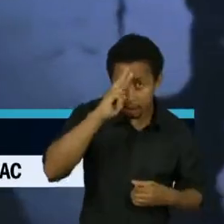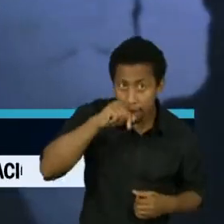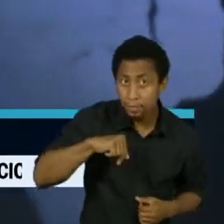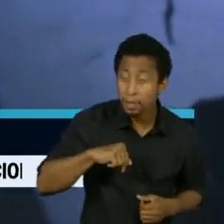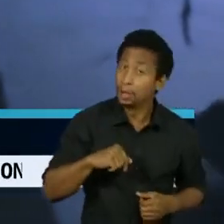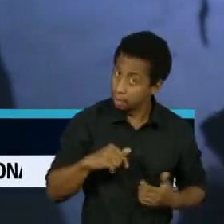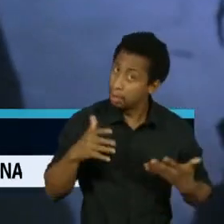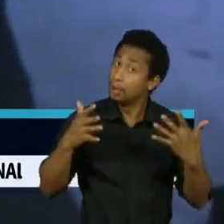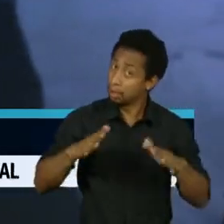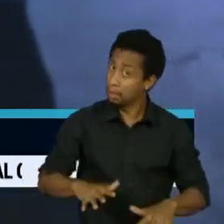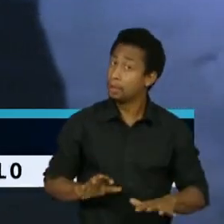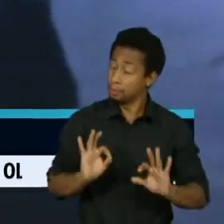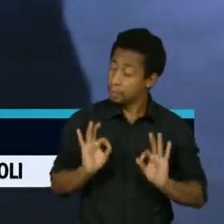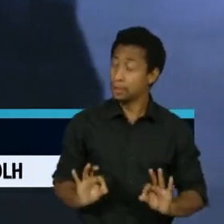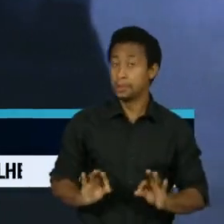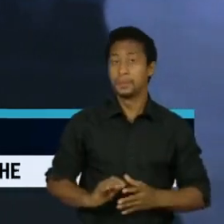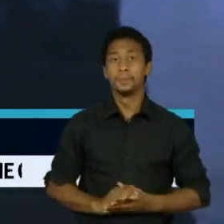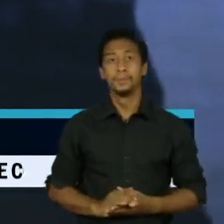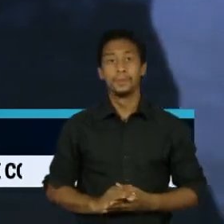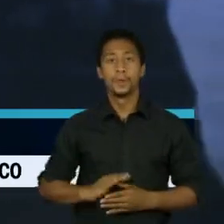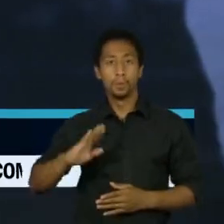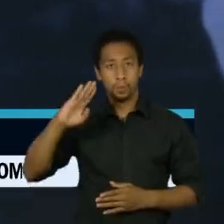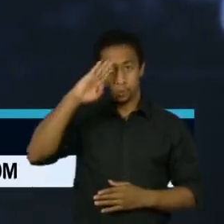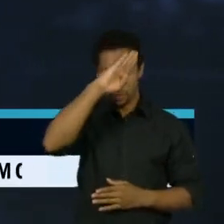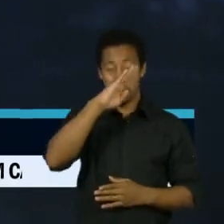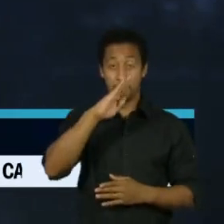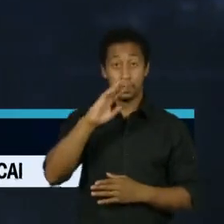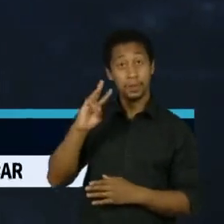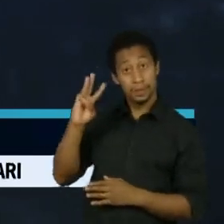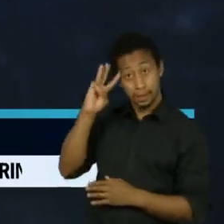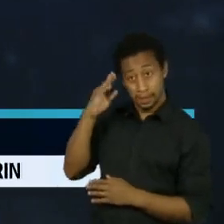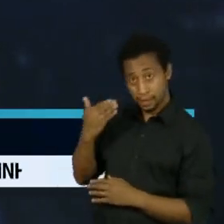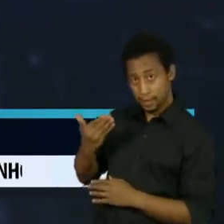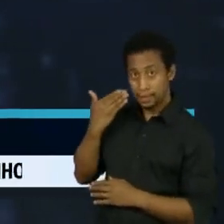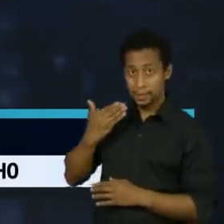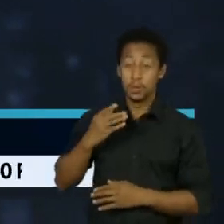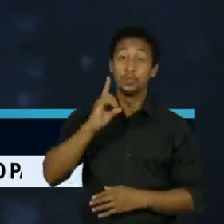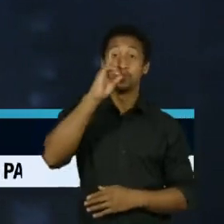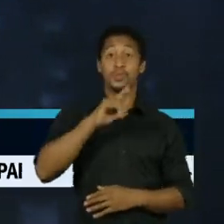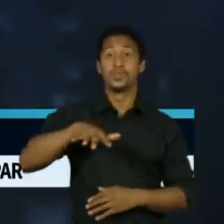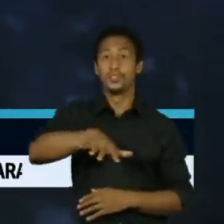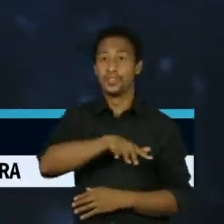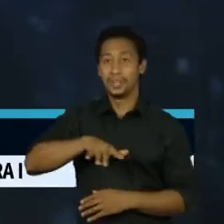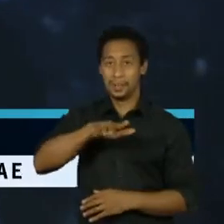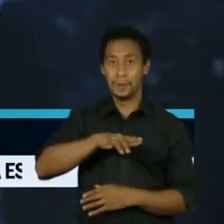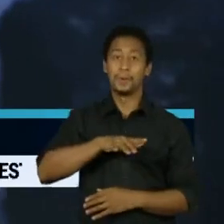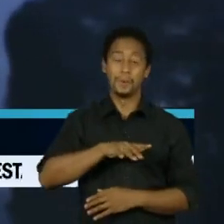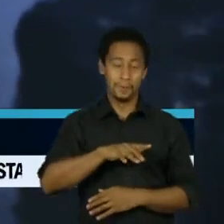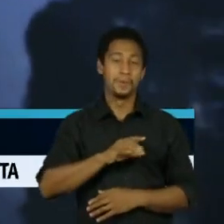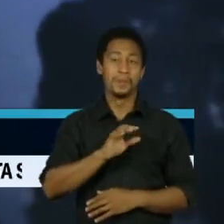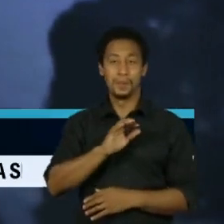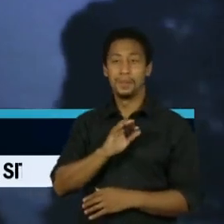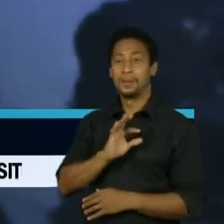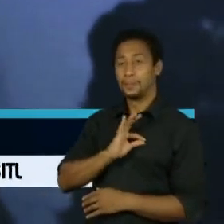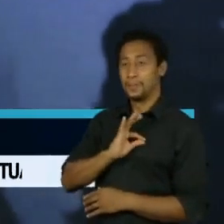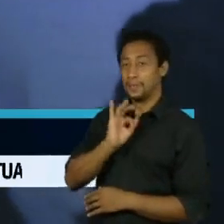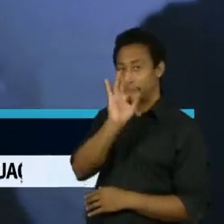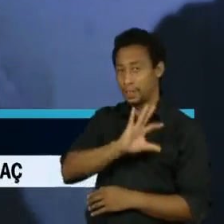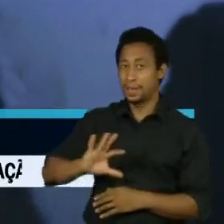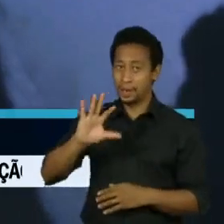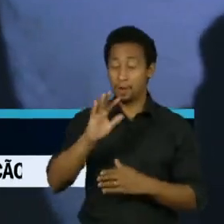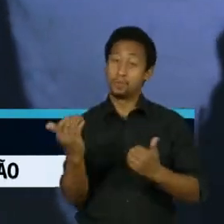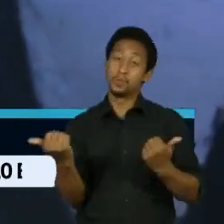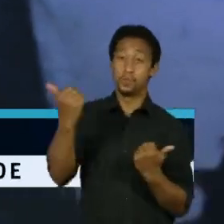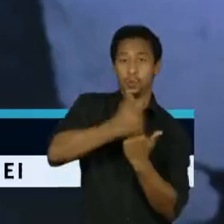E o governo Bolsonaro trocou nesta sexta-feira o diretor-geral da Polícia Federal. Sai Paulo Maiorino e entra o delegado Márcio